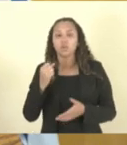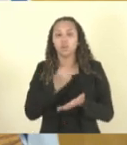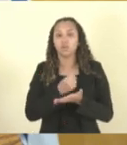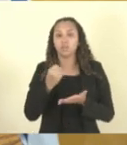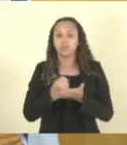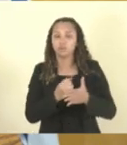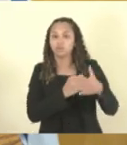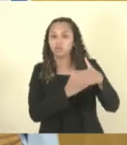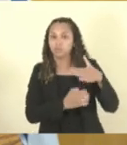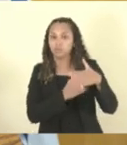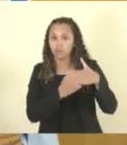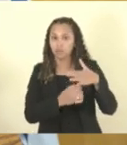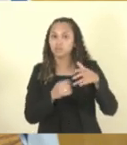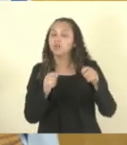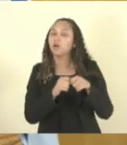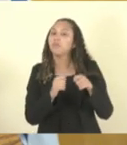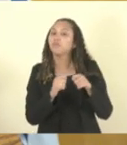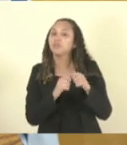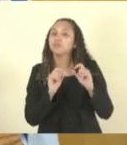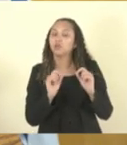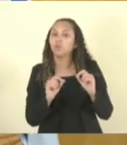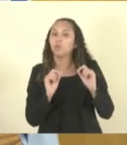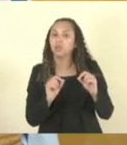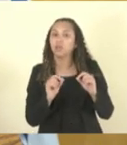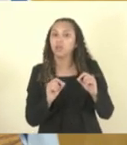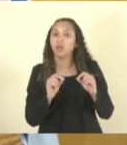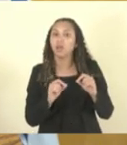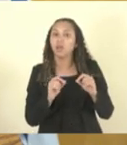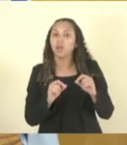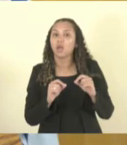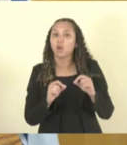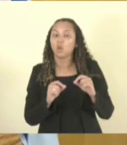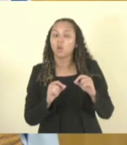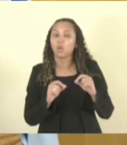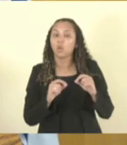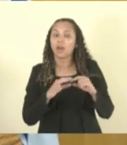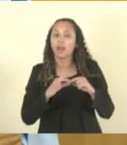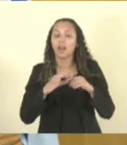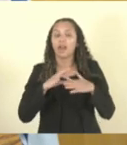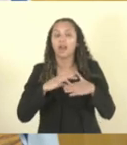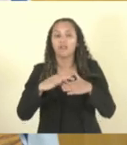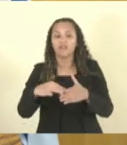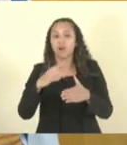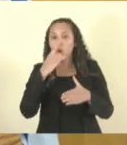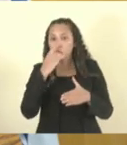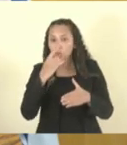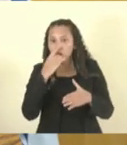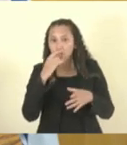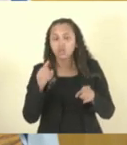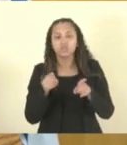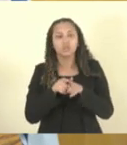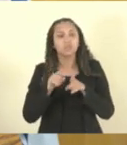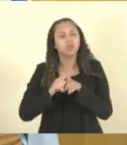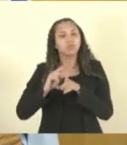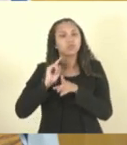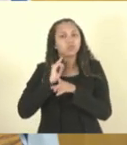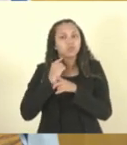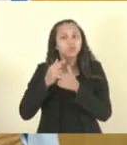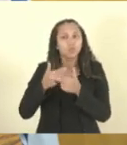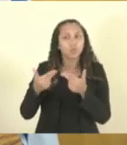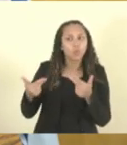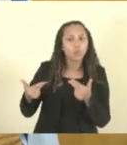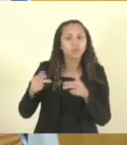empresas para fazer o descarte do seu lixo, resíduos sólidos urbano, tanto